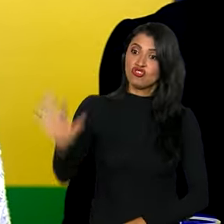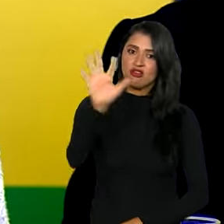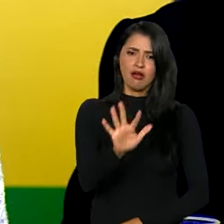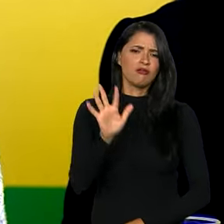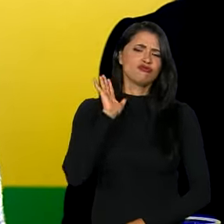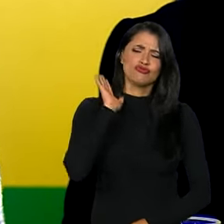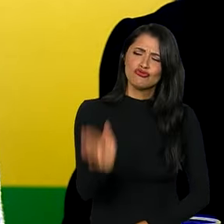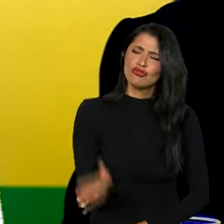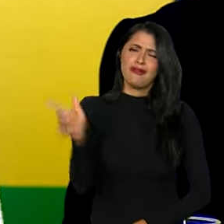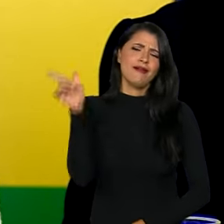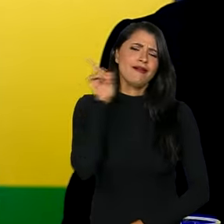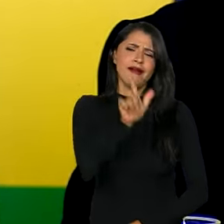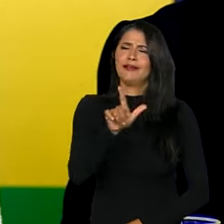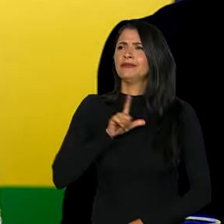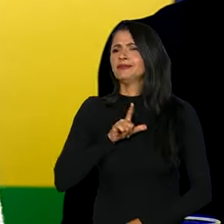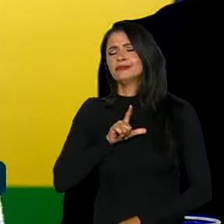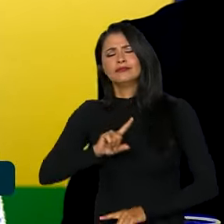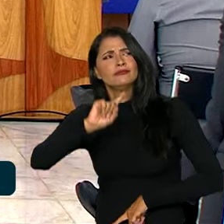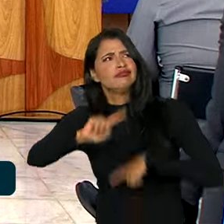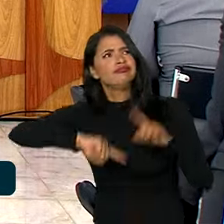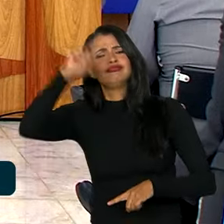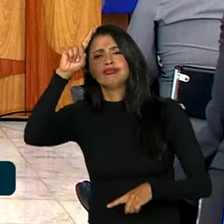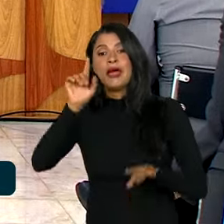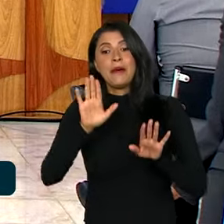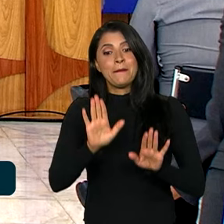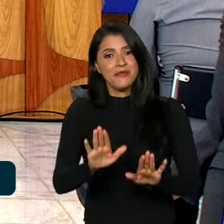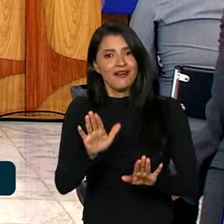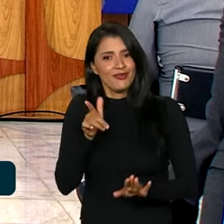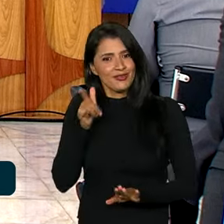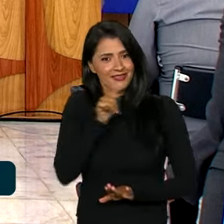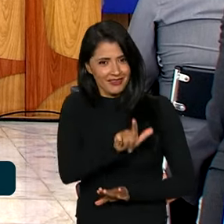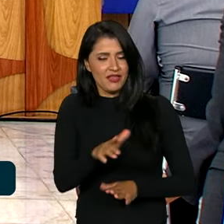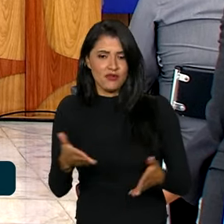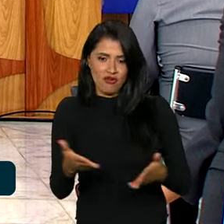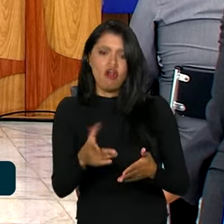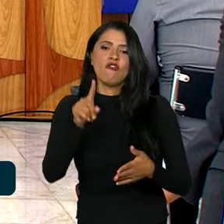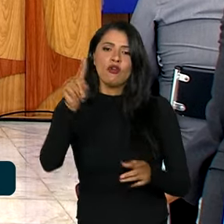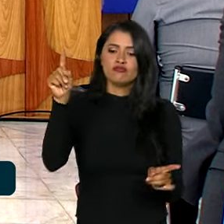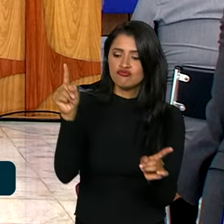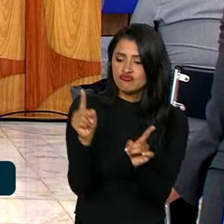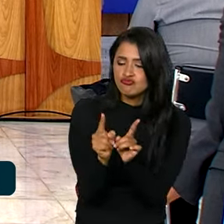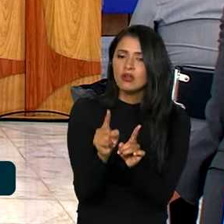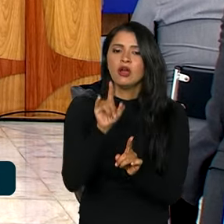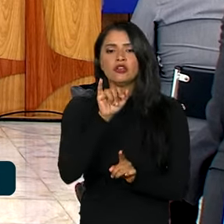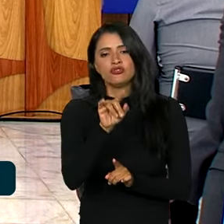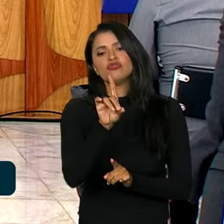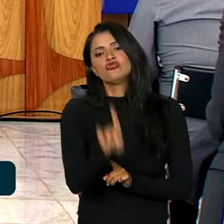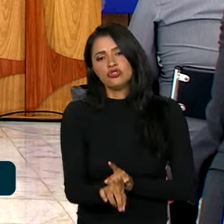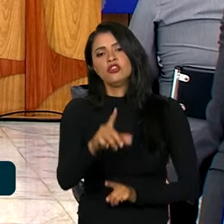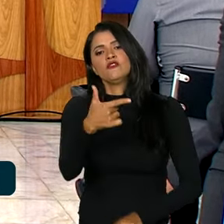estaríamos alcançando um grande sucesso. Mas o que nós alcançamos foi uma redução de